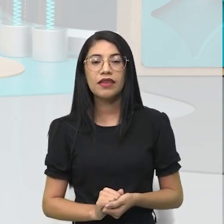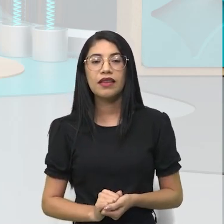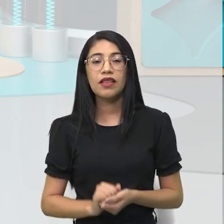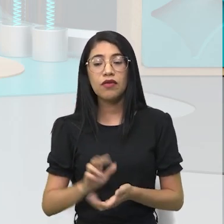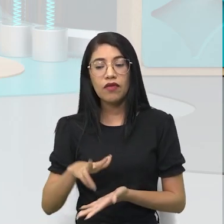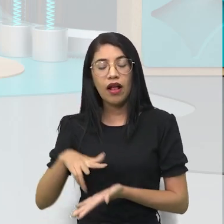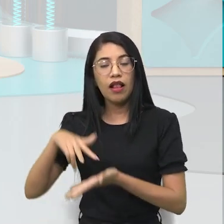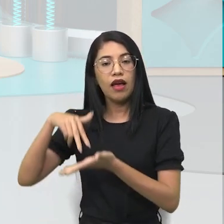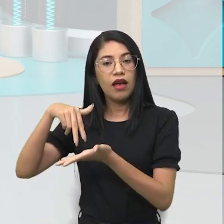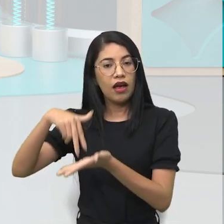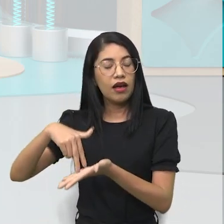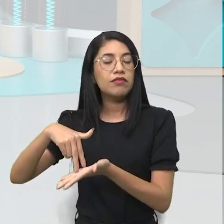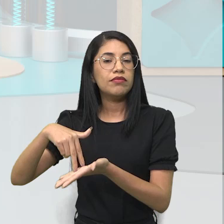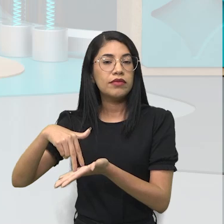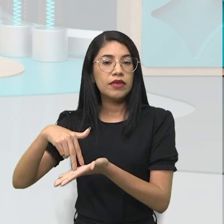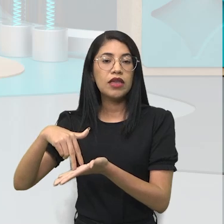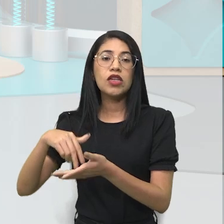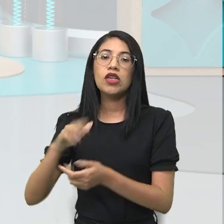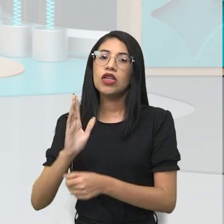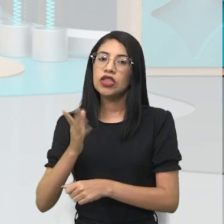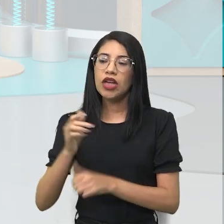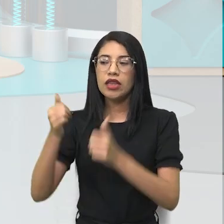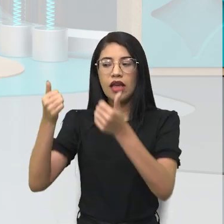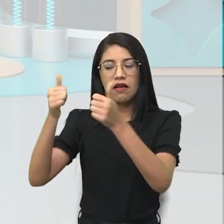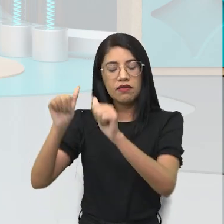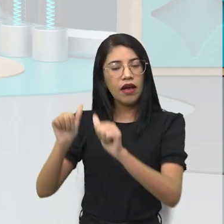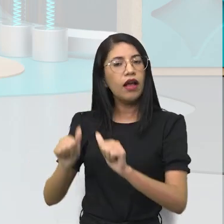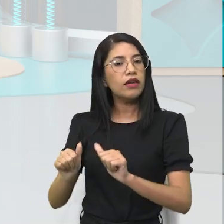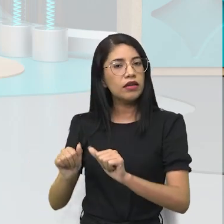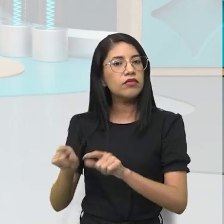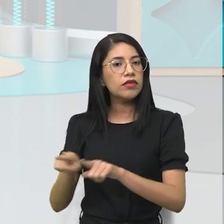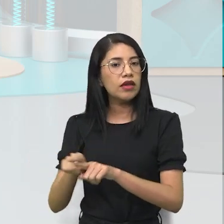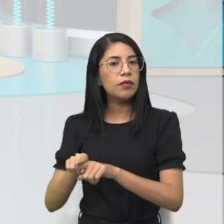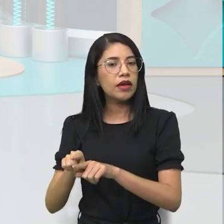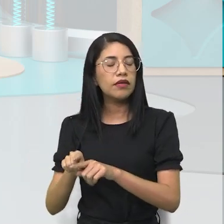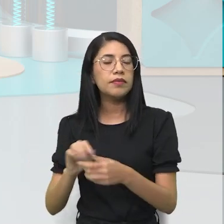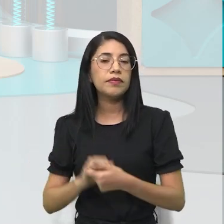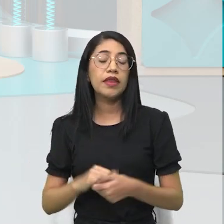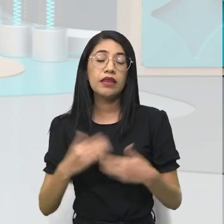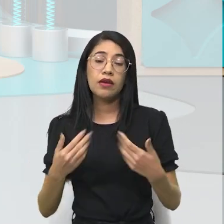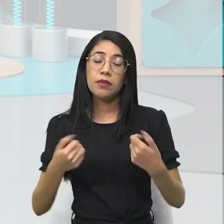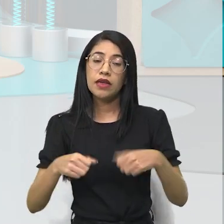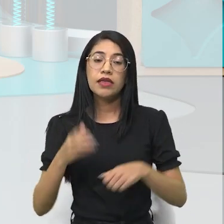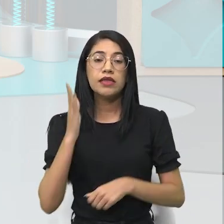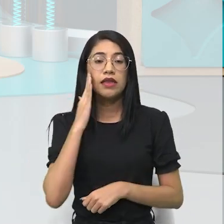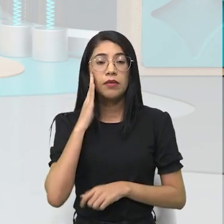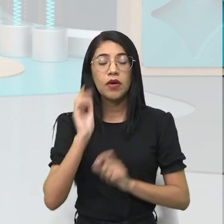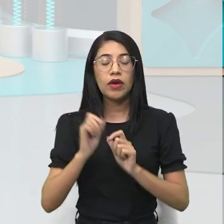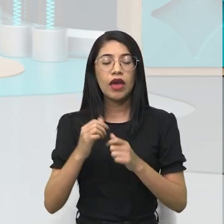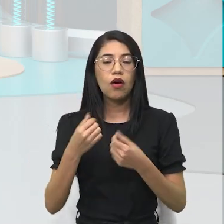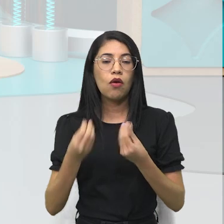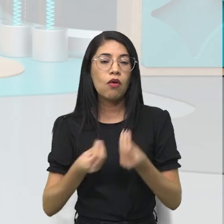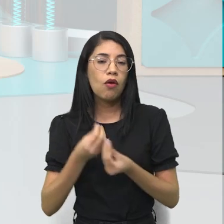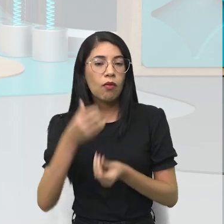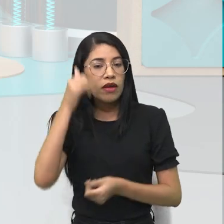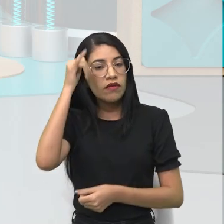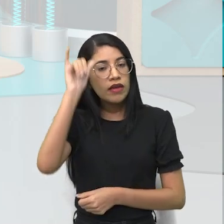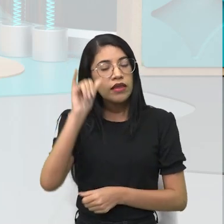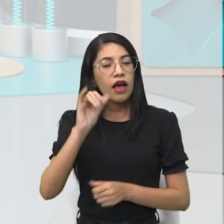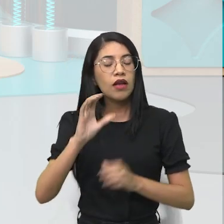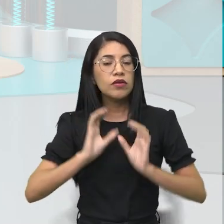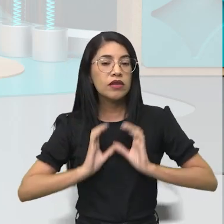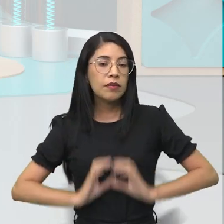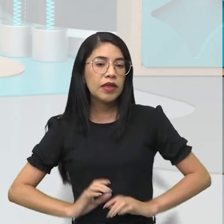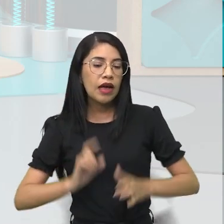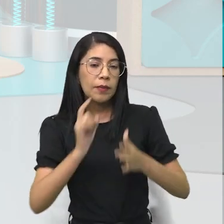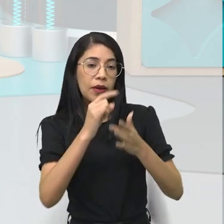vai pra frente, a partir daí você já está sendo avaliado. Então, é muito importante saber também o que nós não devemos fazer em um